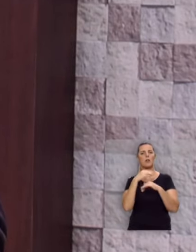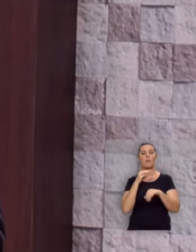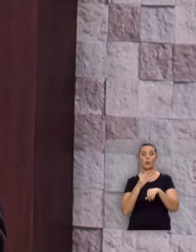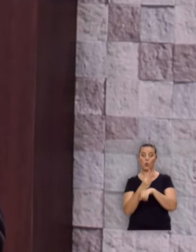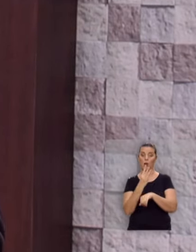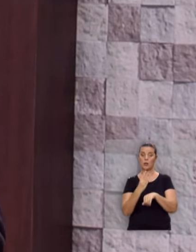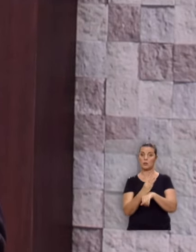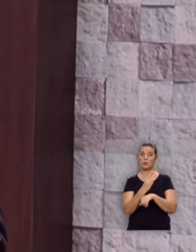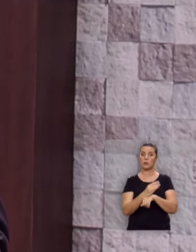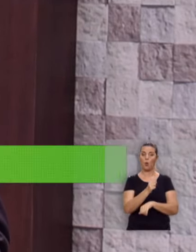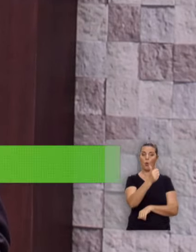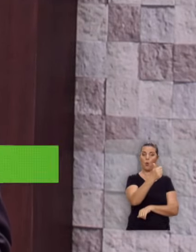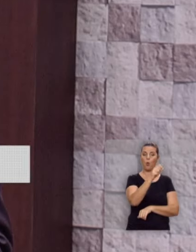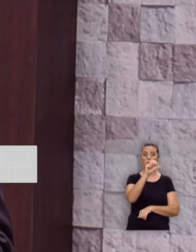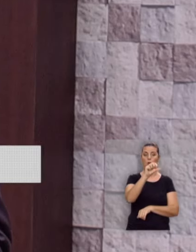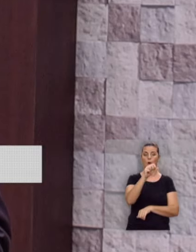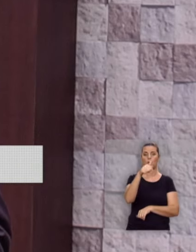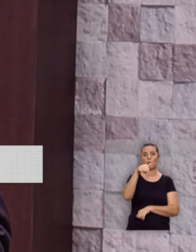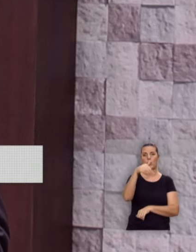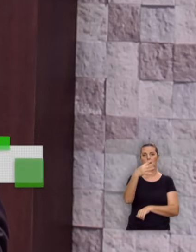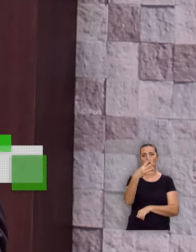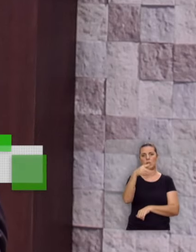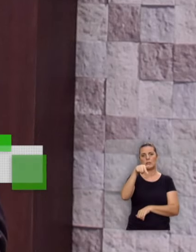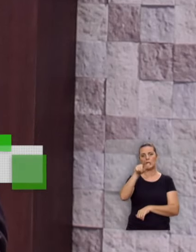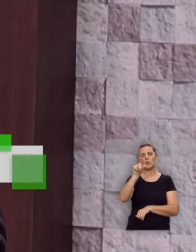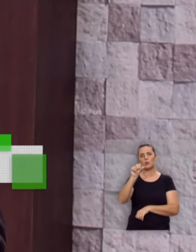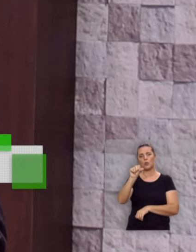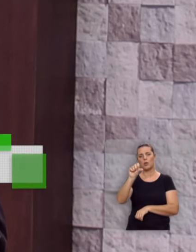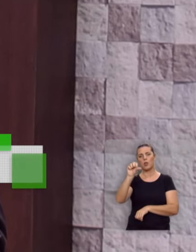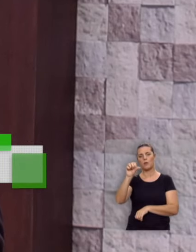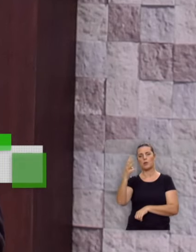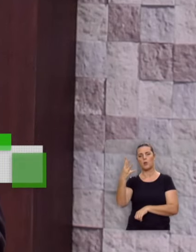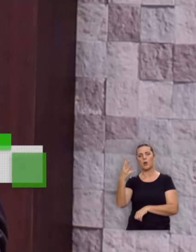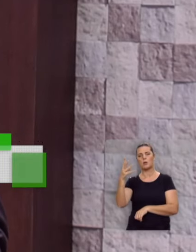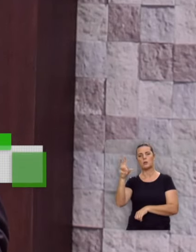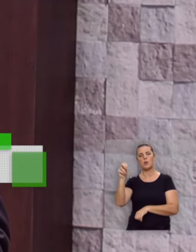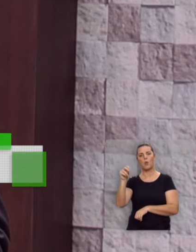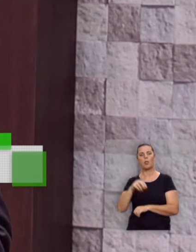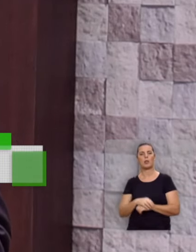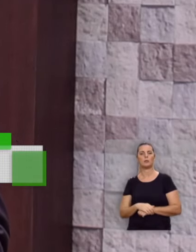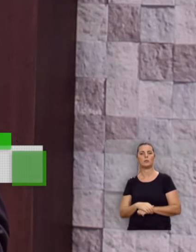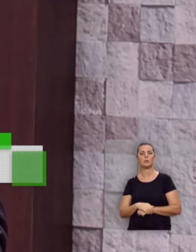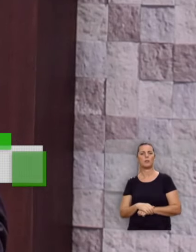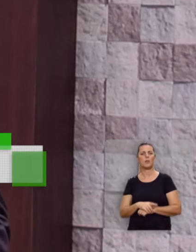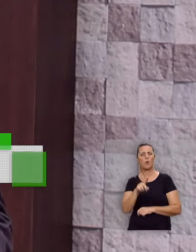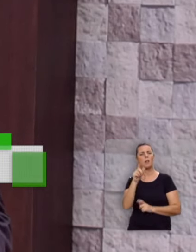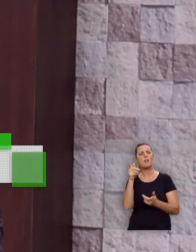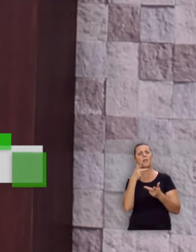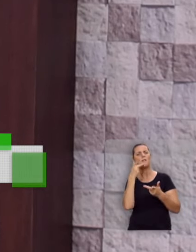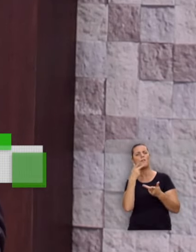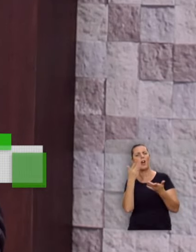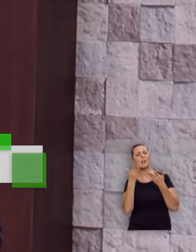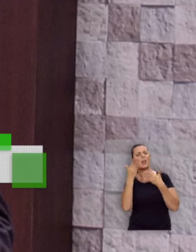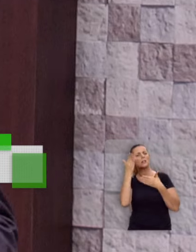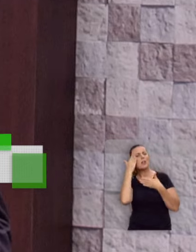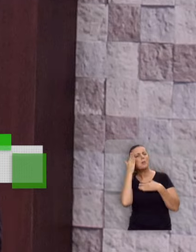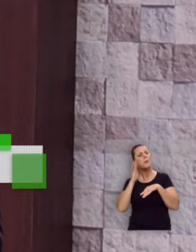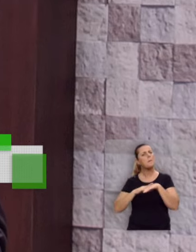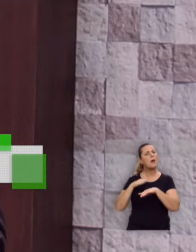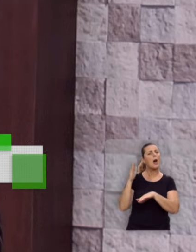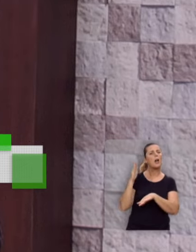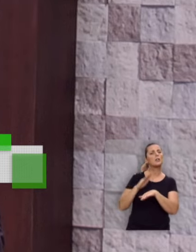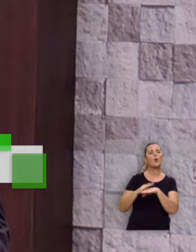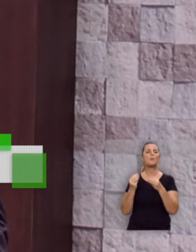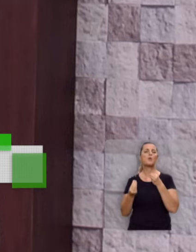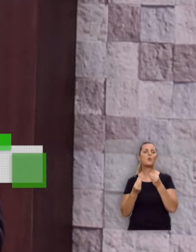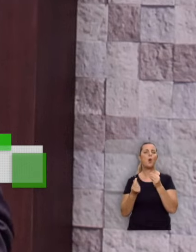WhatsApp, o código diário é 11947189450. Diga que você quer saber um pouco